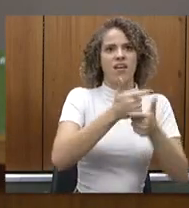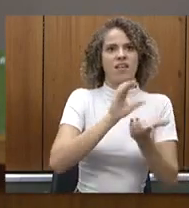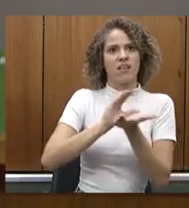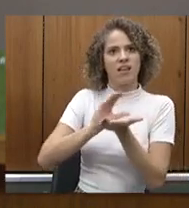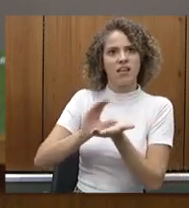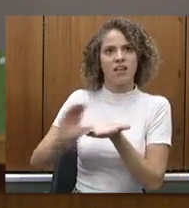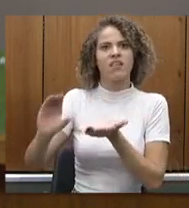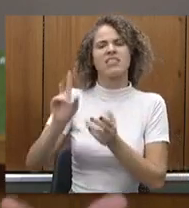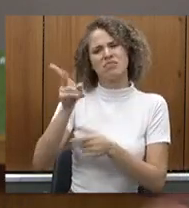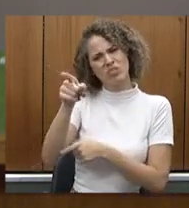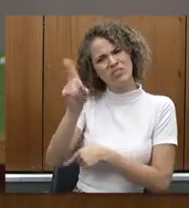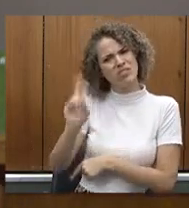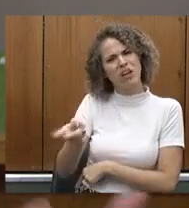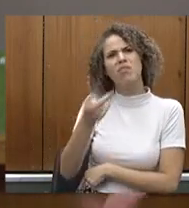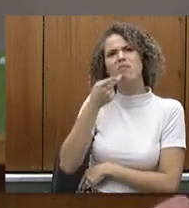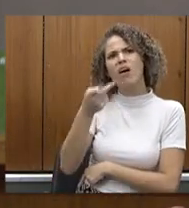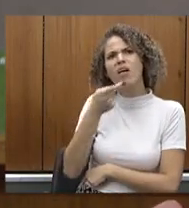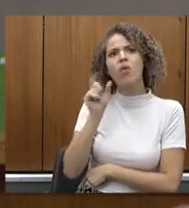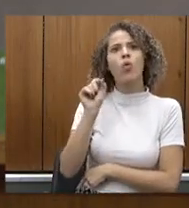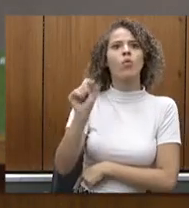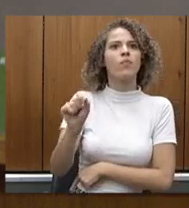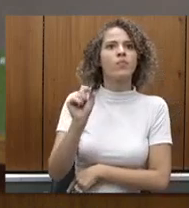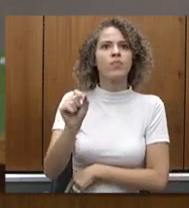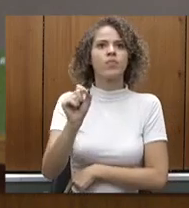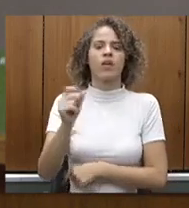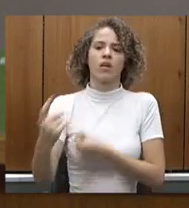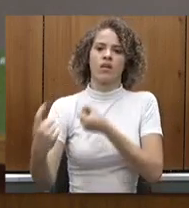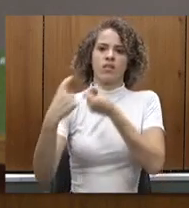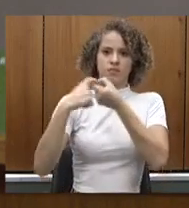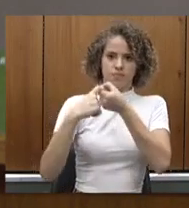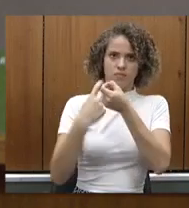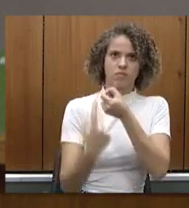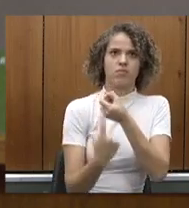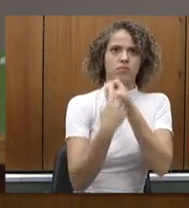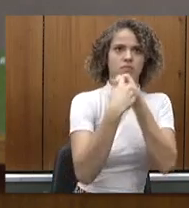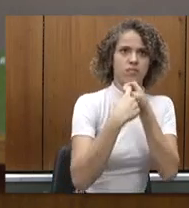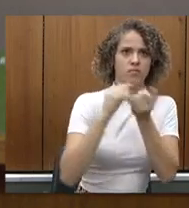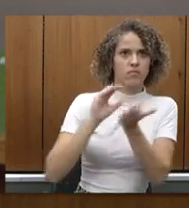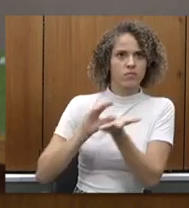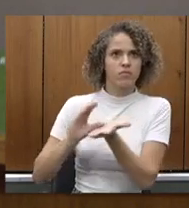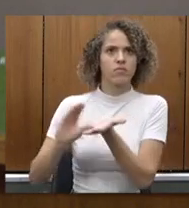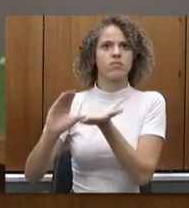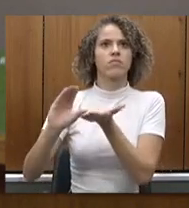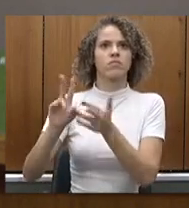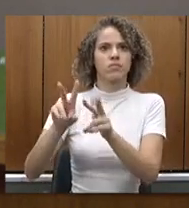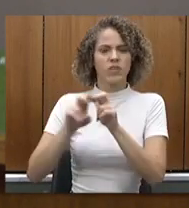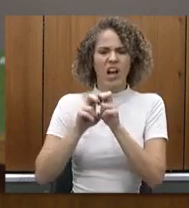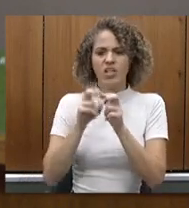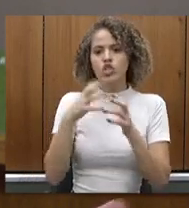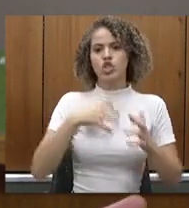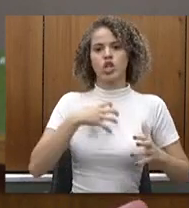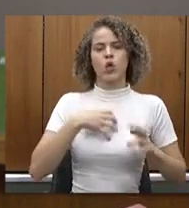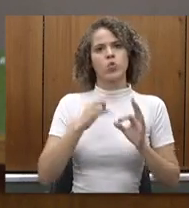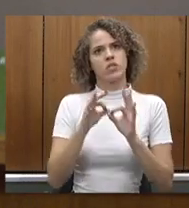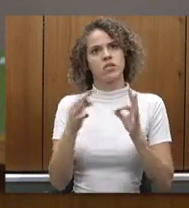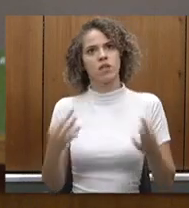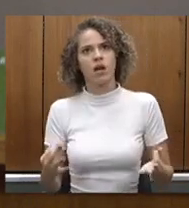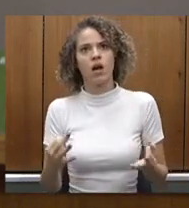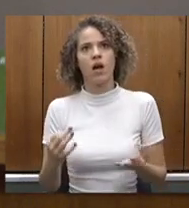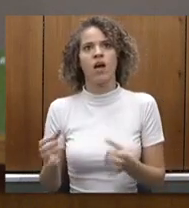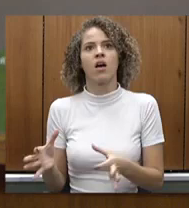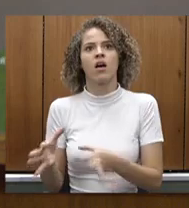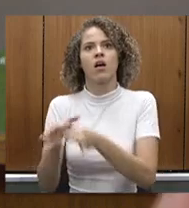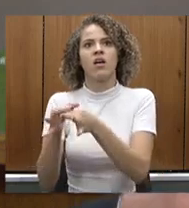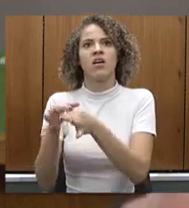como vocês sempre falam os recursos vinculados à emenda são recursos do SUS e a gente precisa aplicá-lo da melhor forma e os municípios